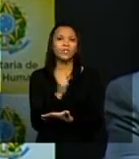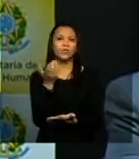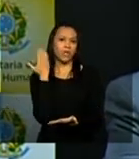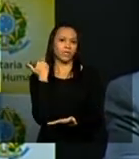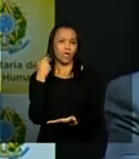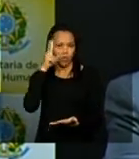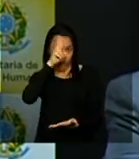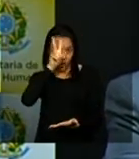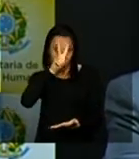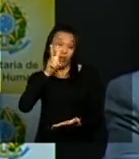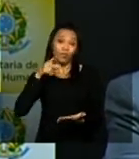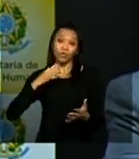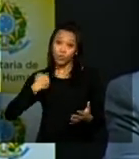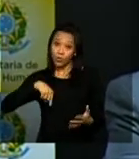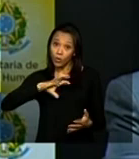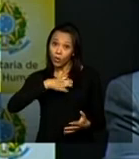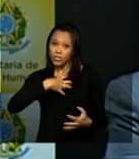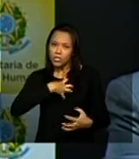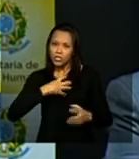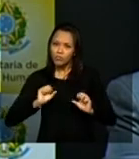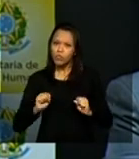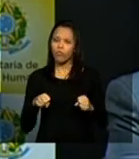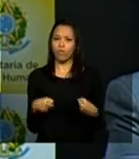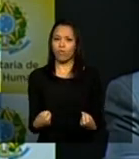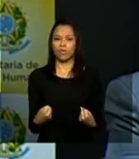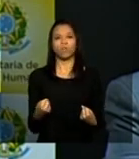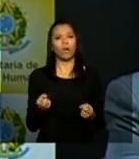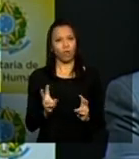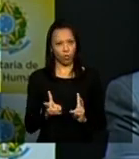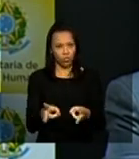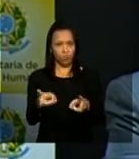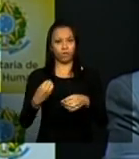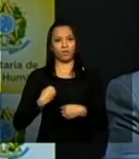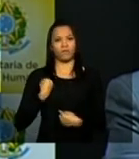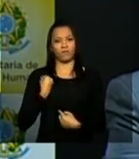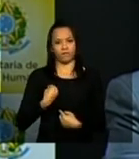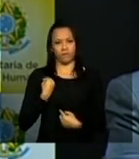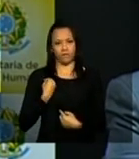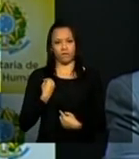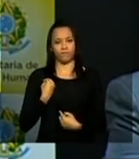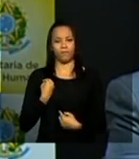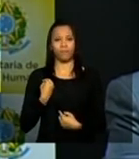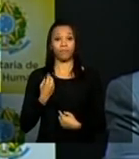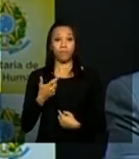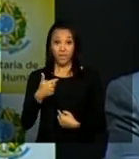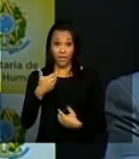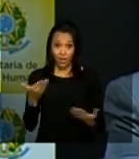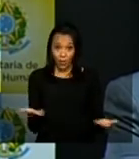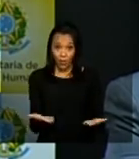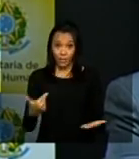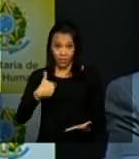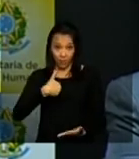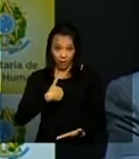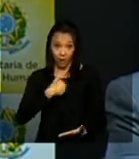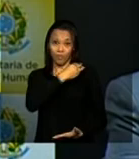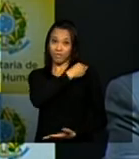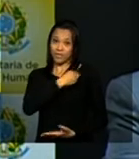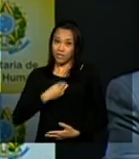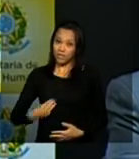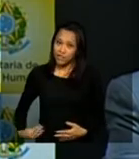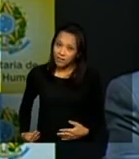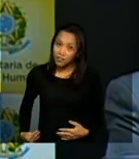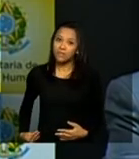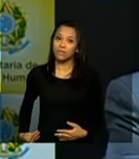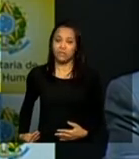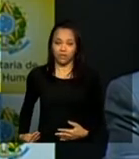para continuar sobrevivendo e estar ser ministra de estado hoje estar